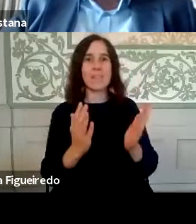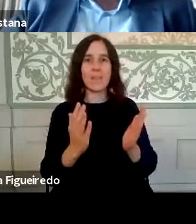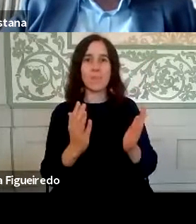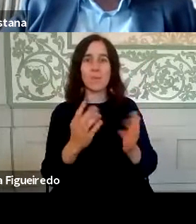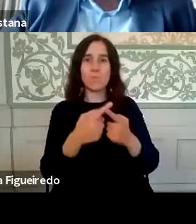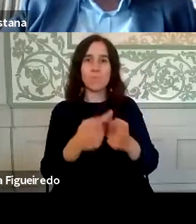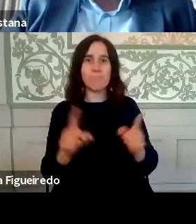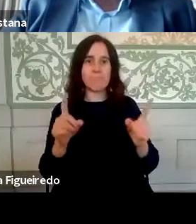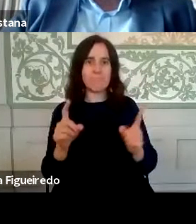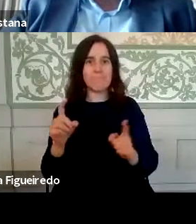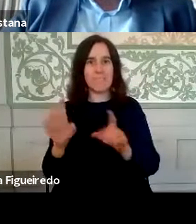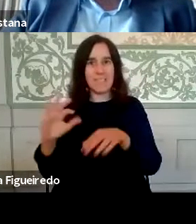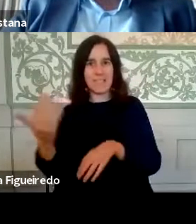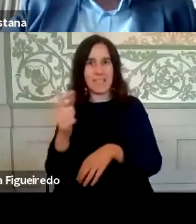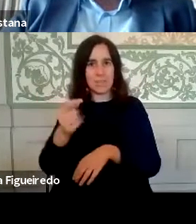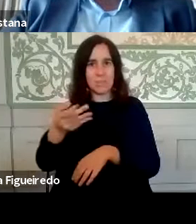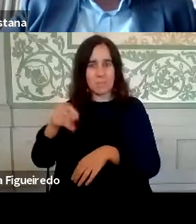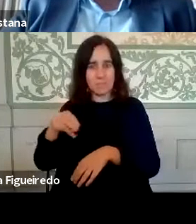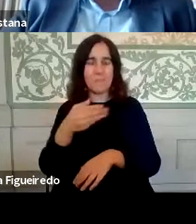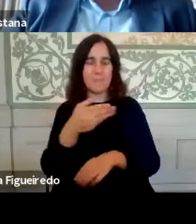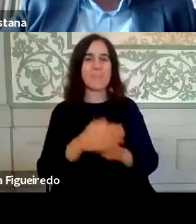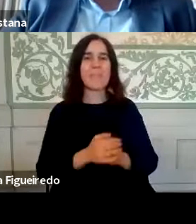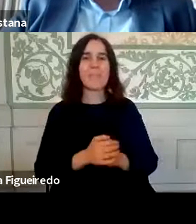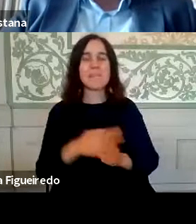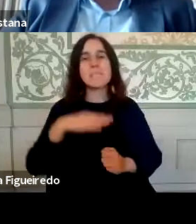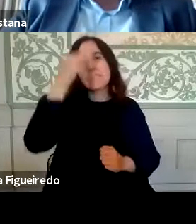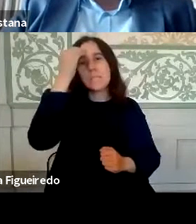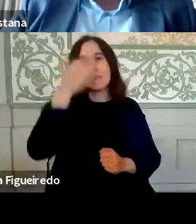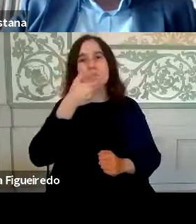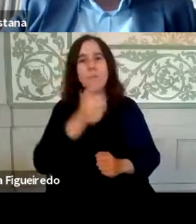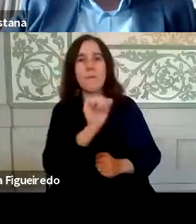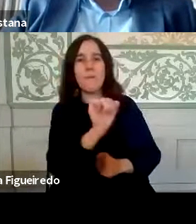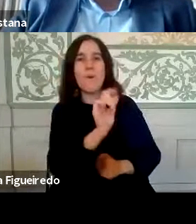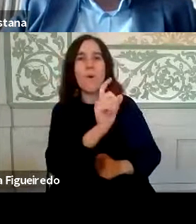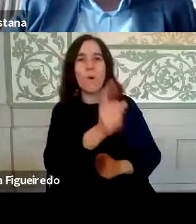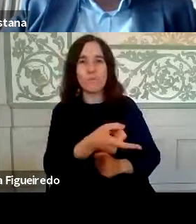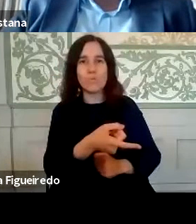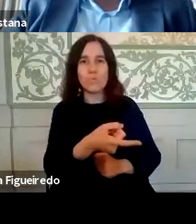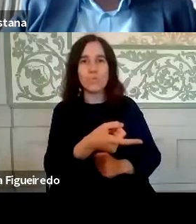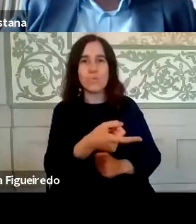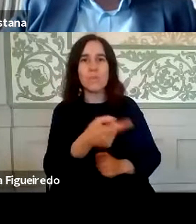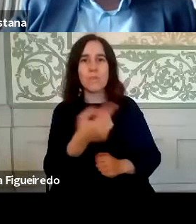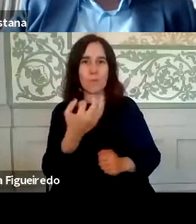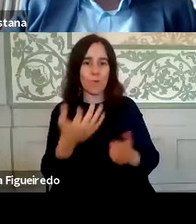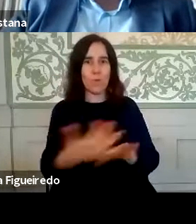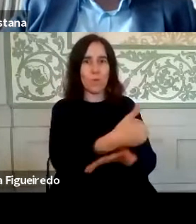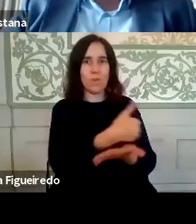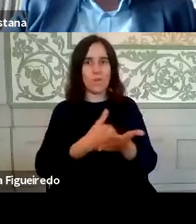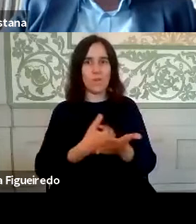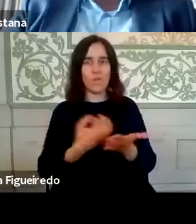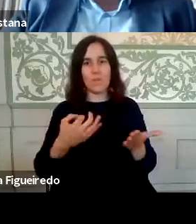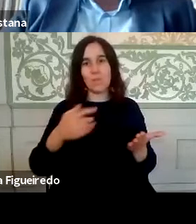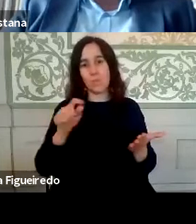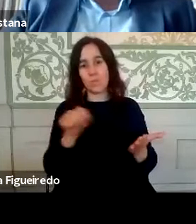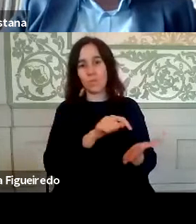diferente da ESPAP. E gostava de saber qual é a experiência que recolheu, precisamente destes dois